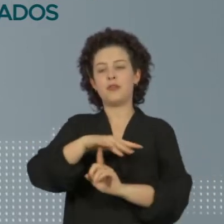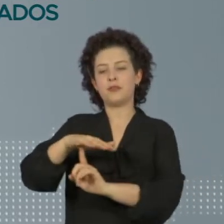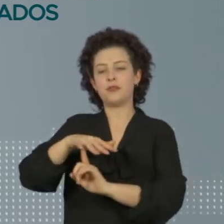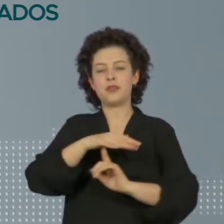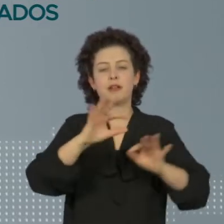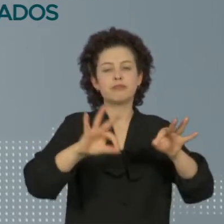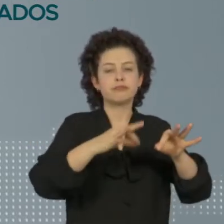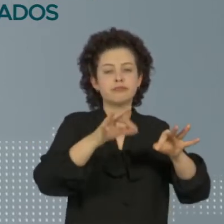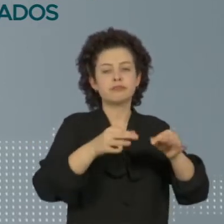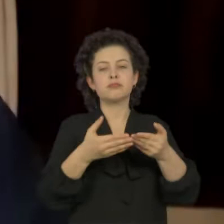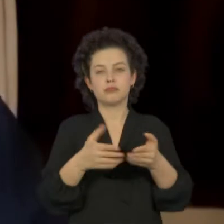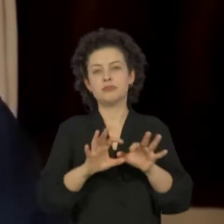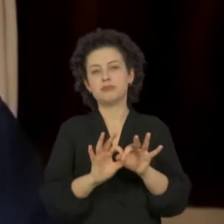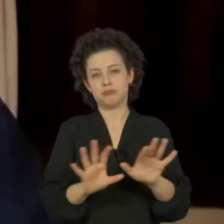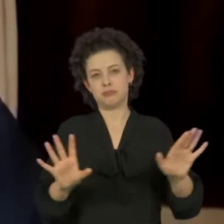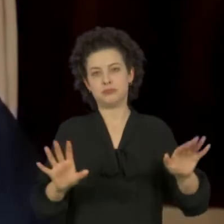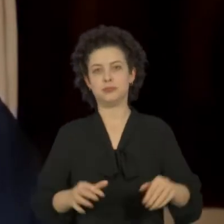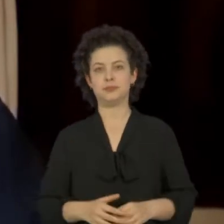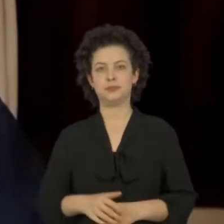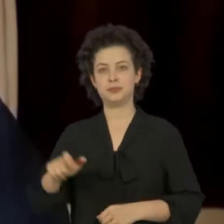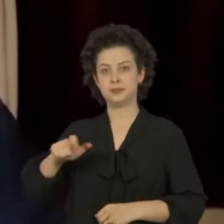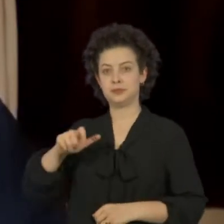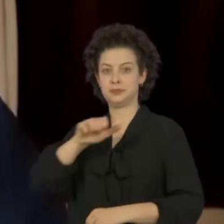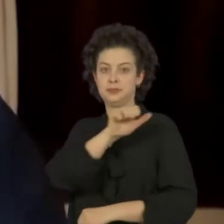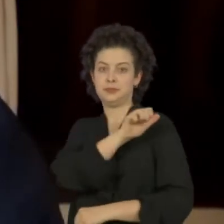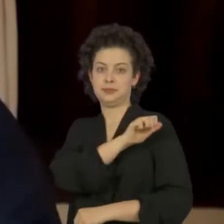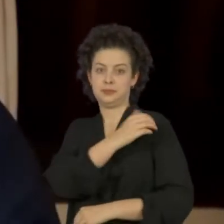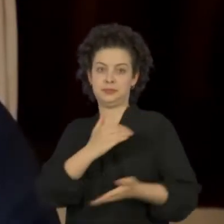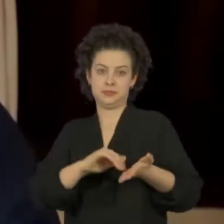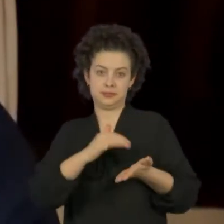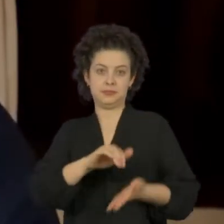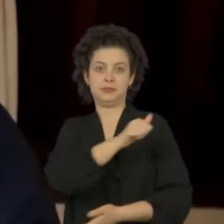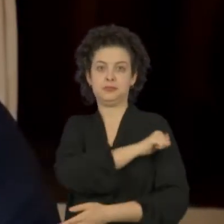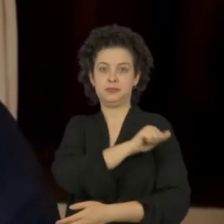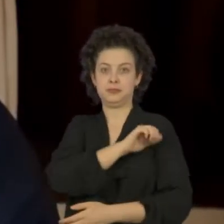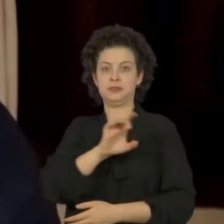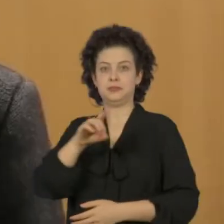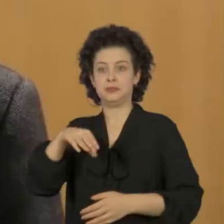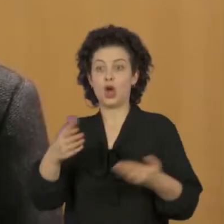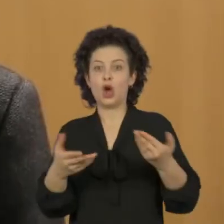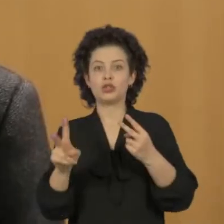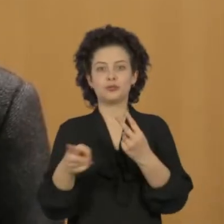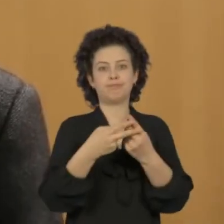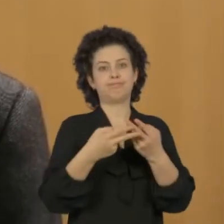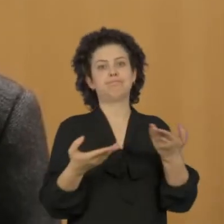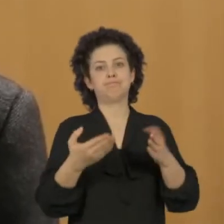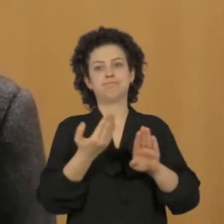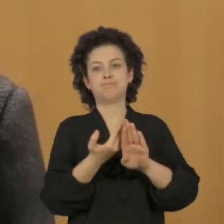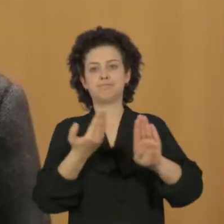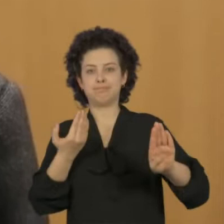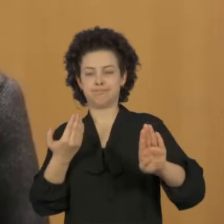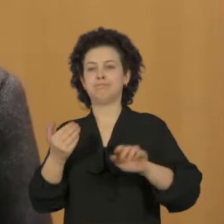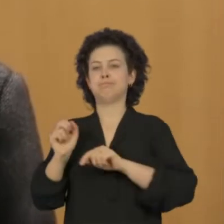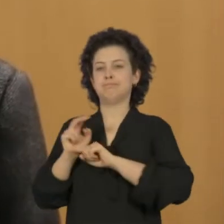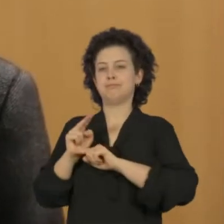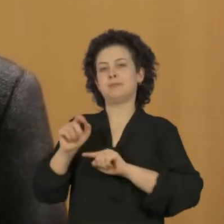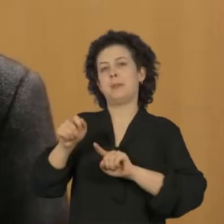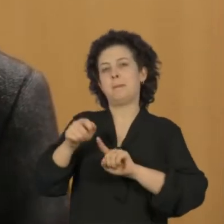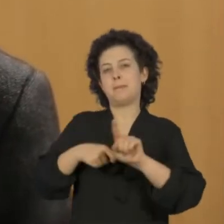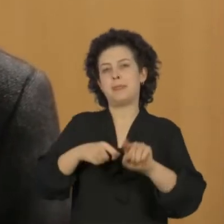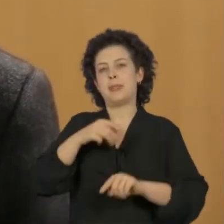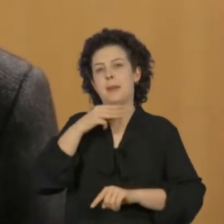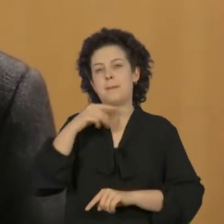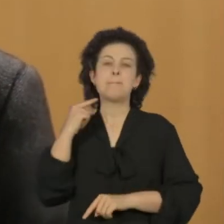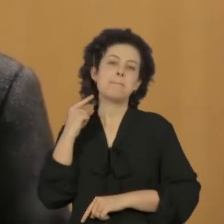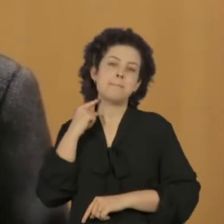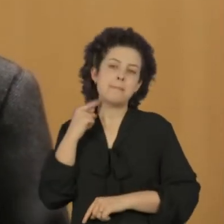artesanato estão liberadas. O ex-secretário de Saúde do Estado, Edmar Santos, foi preso hoje. Afastado do cargo desde maio, Edmar é alvo